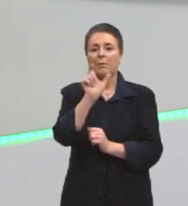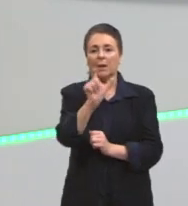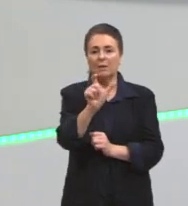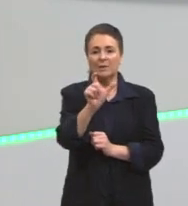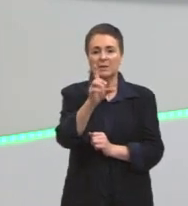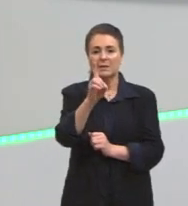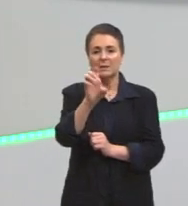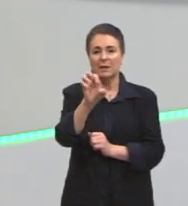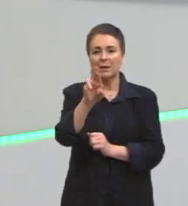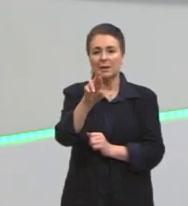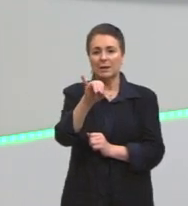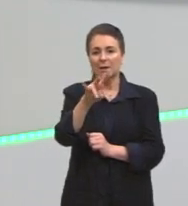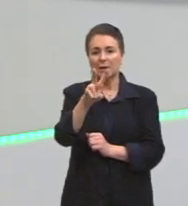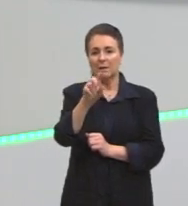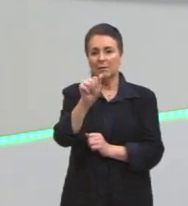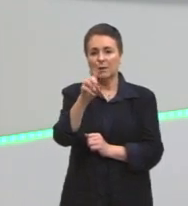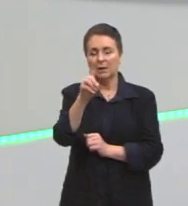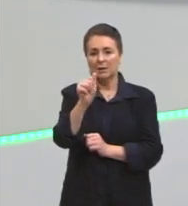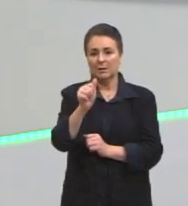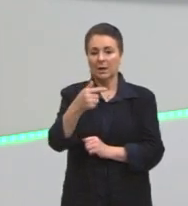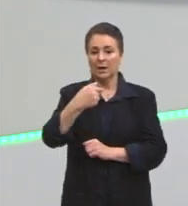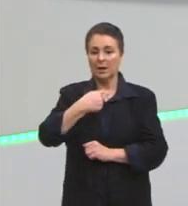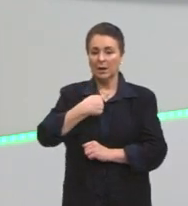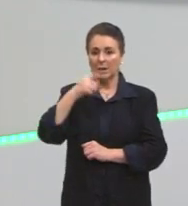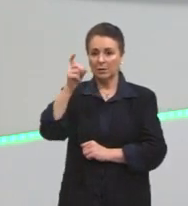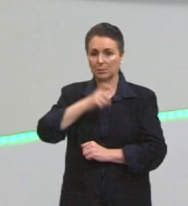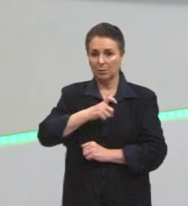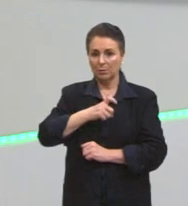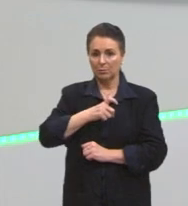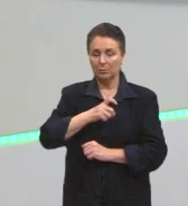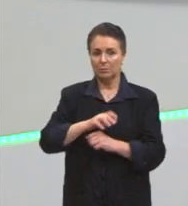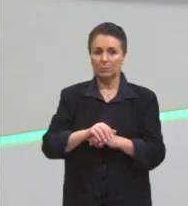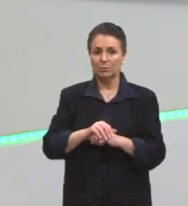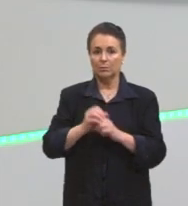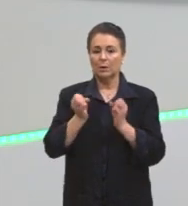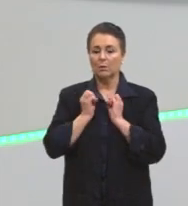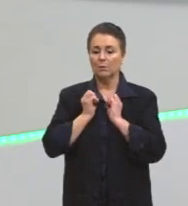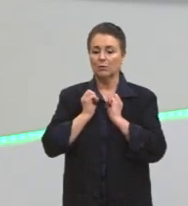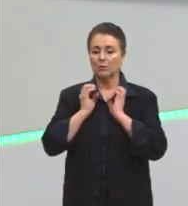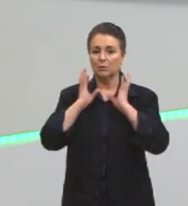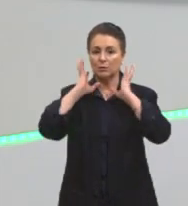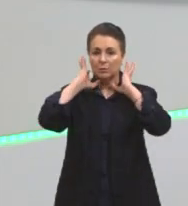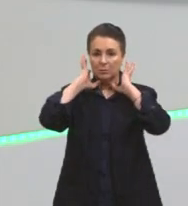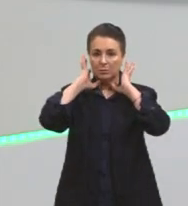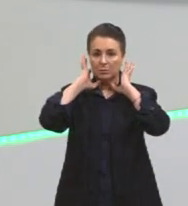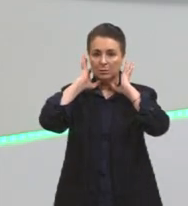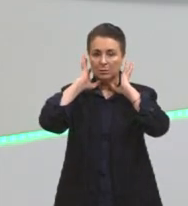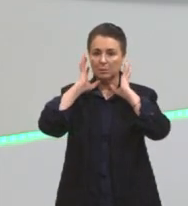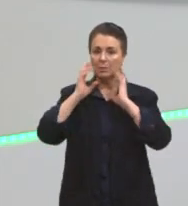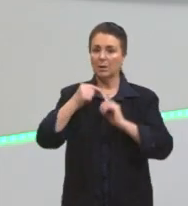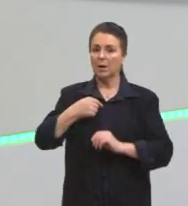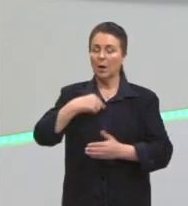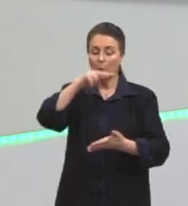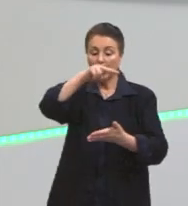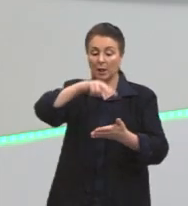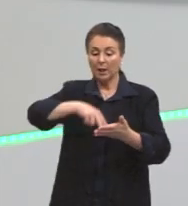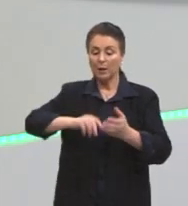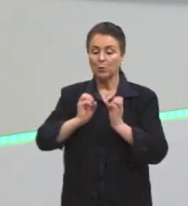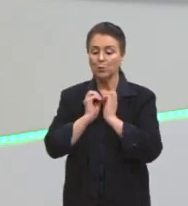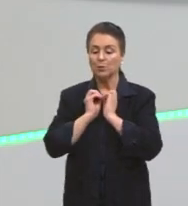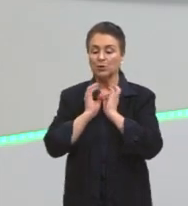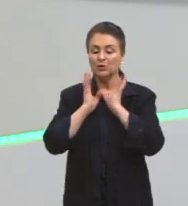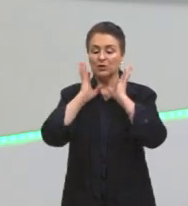eu sou um shakespeareano eu leio shakespeare